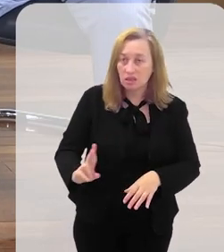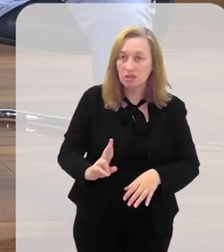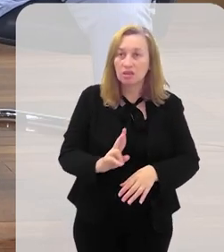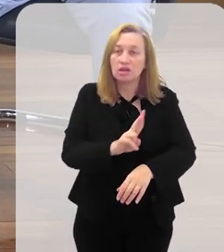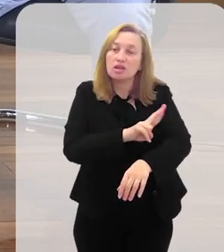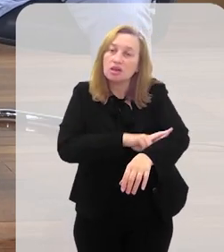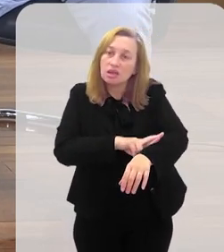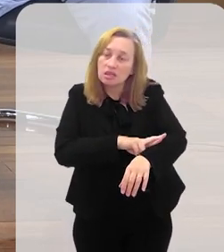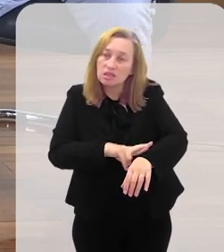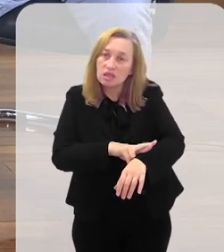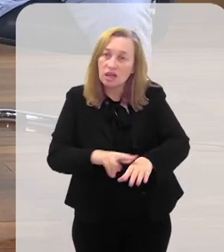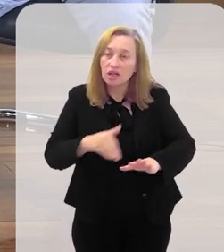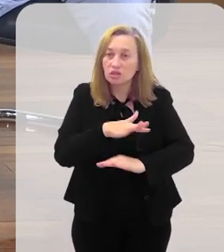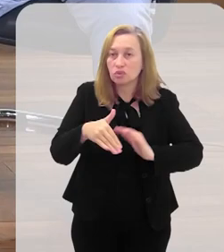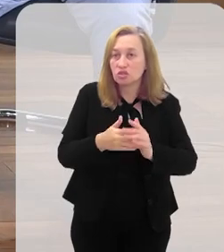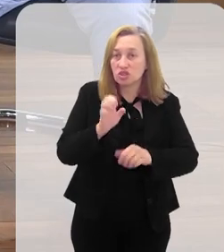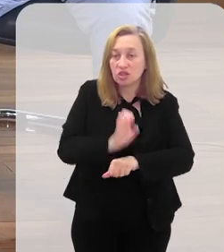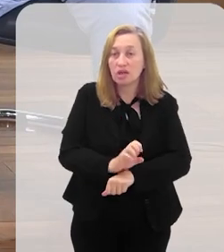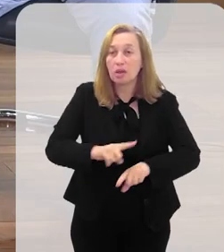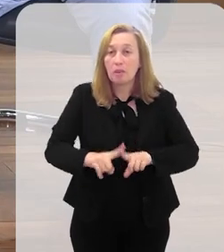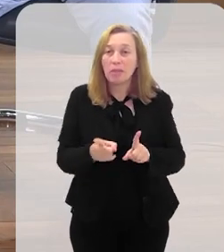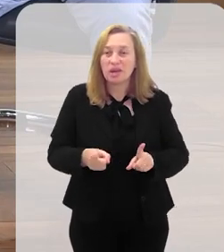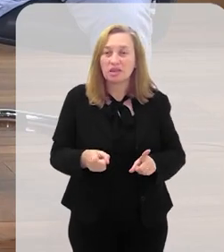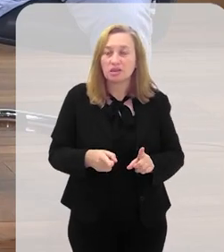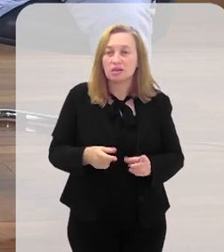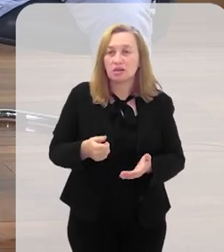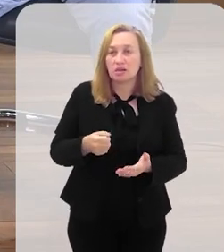todos os Estados, mas não cabe a LERJ